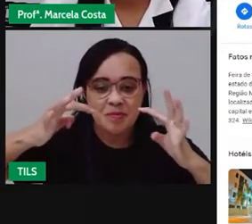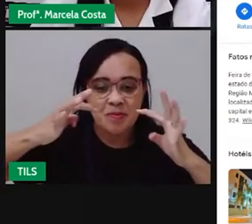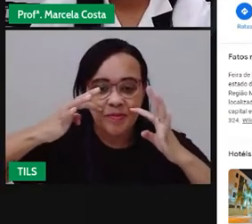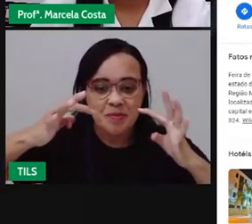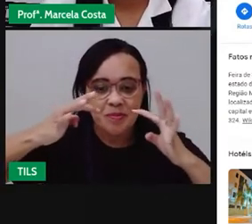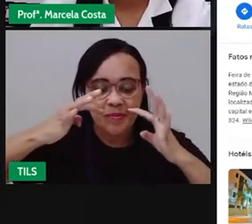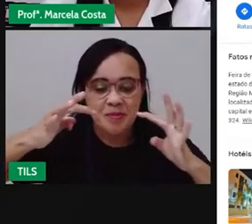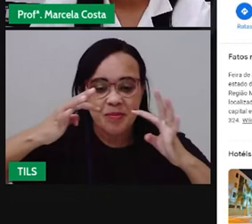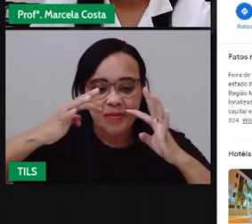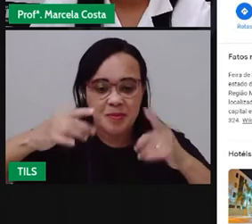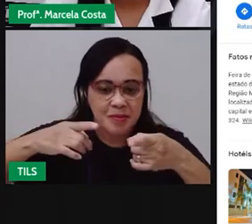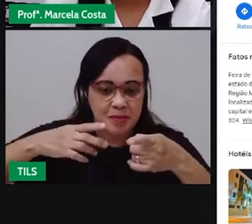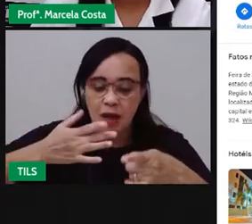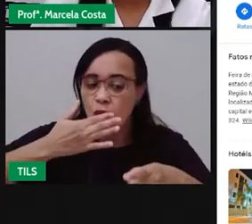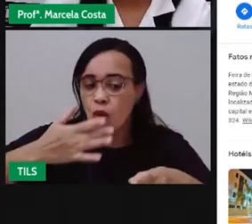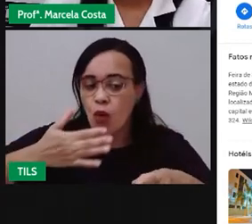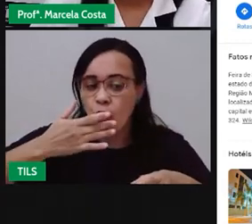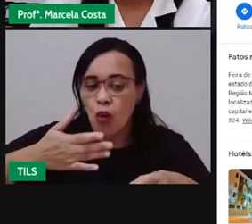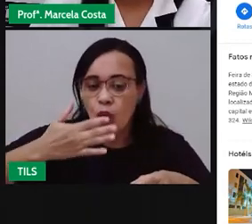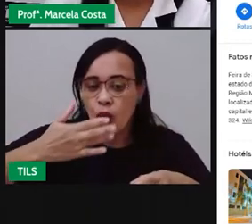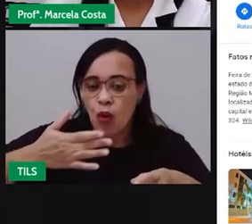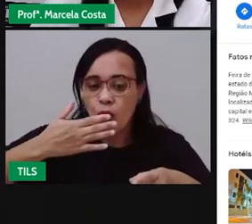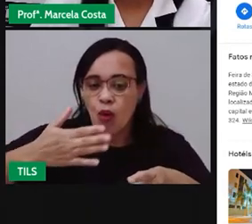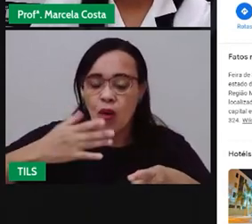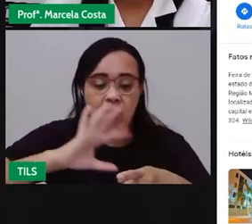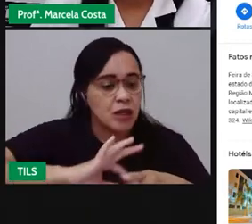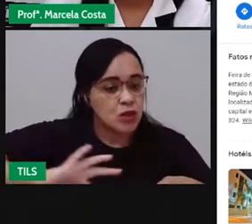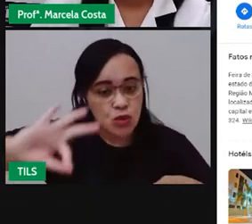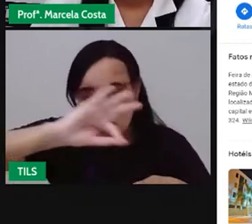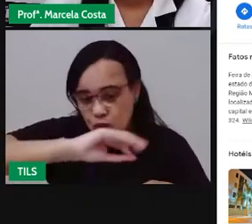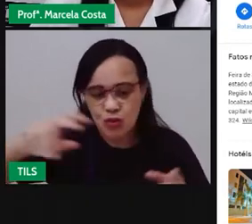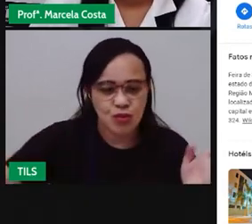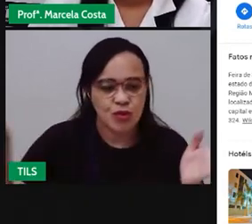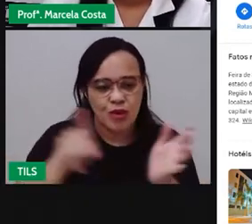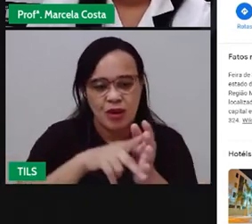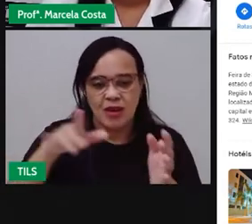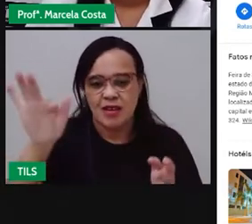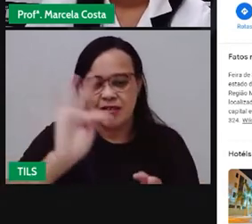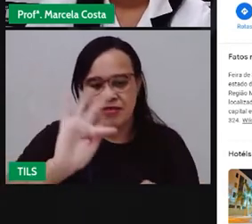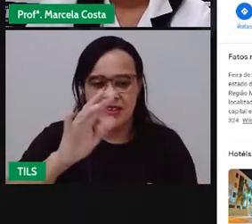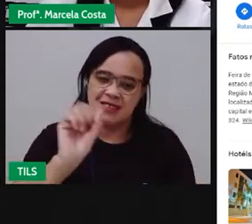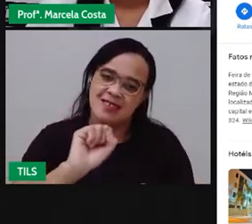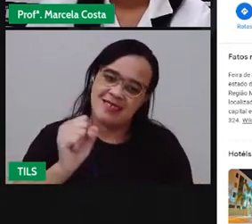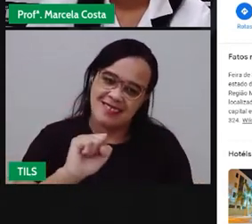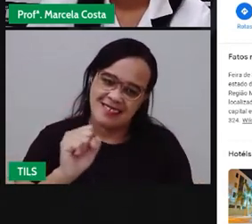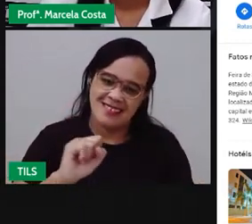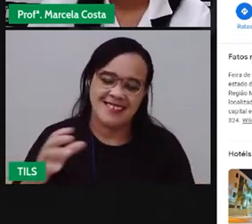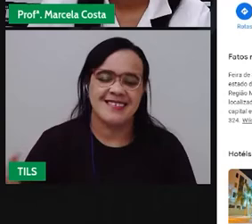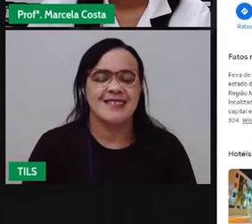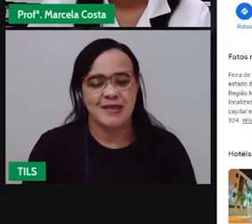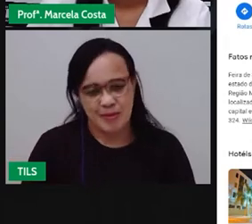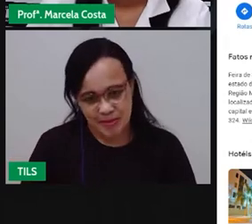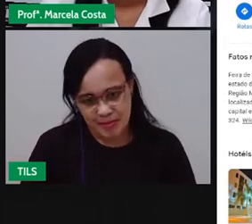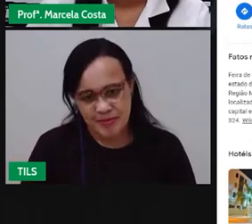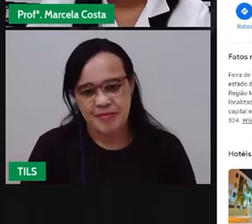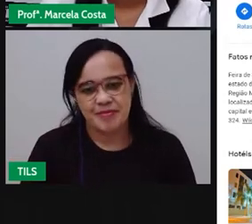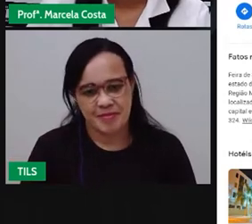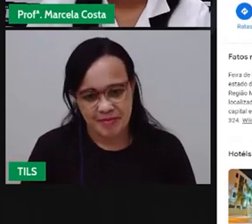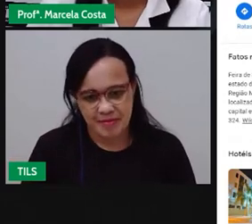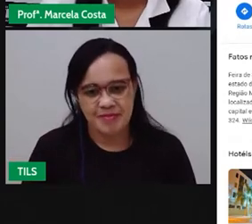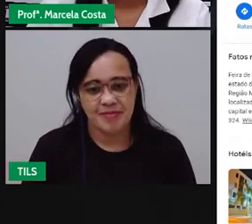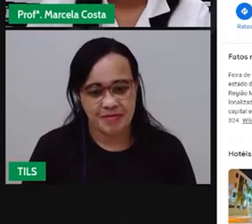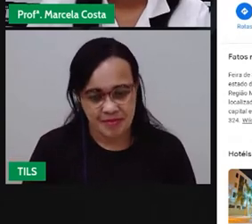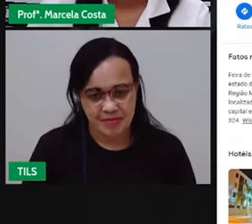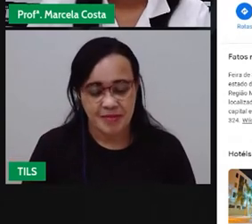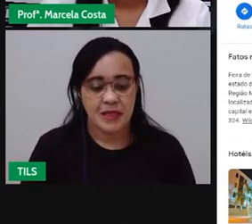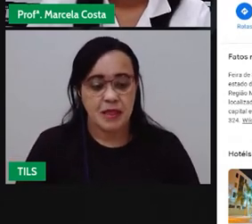verde mais claro, é todo o município. Olha, ele